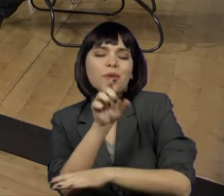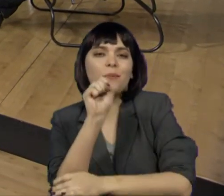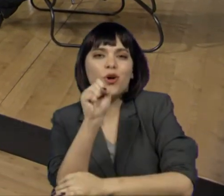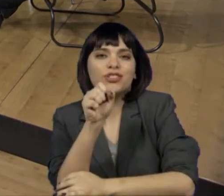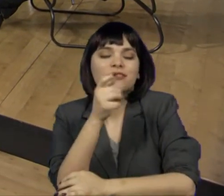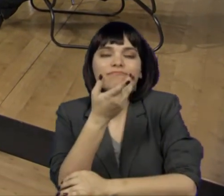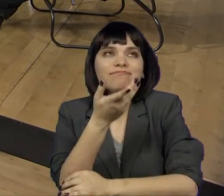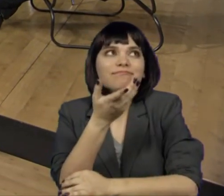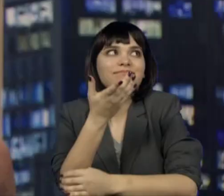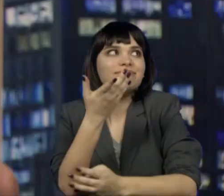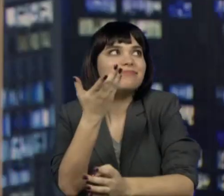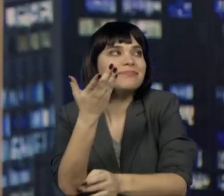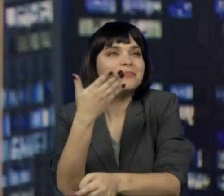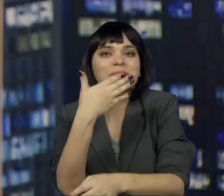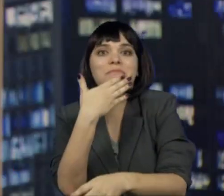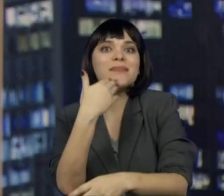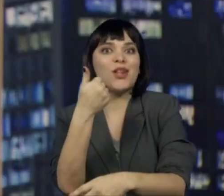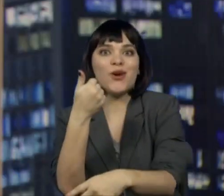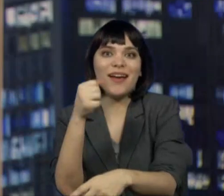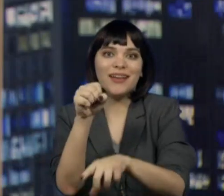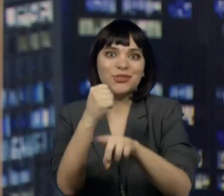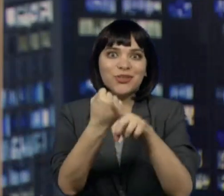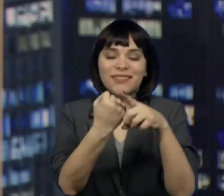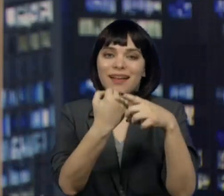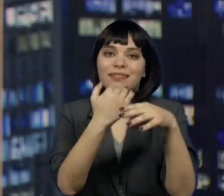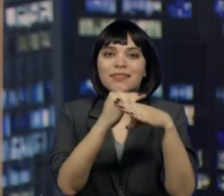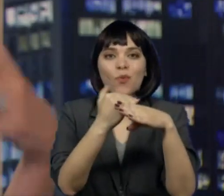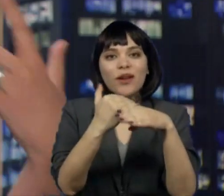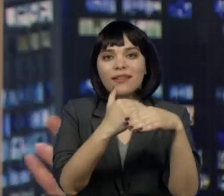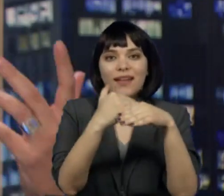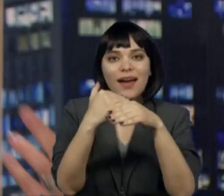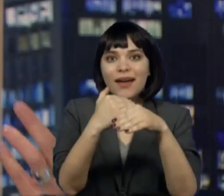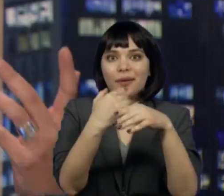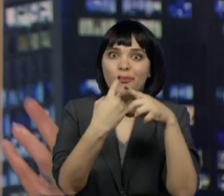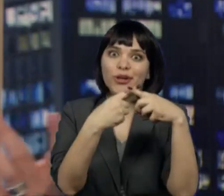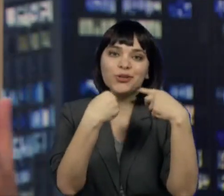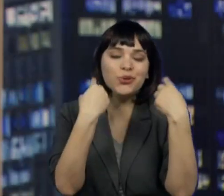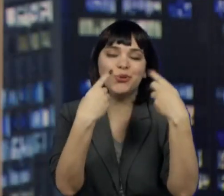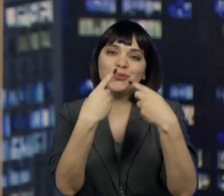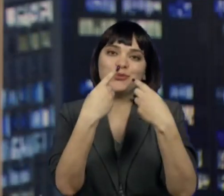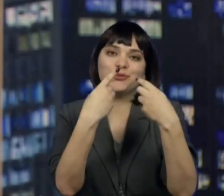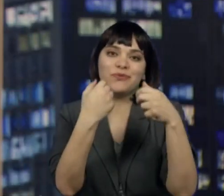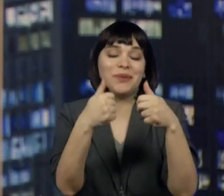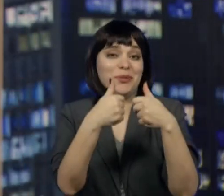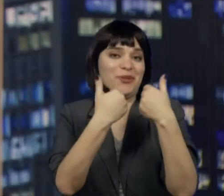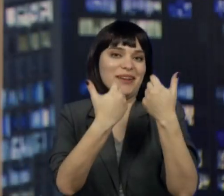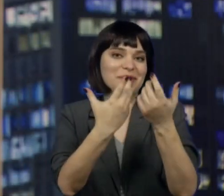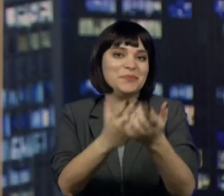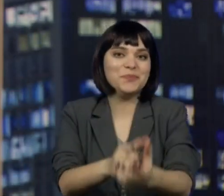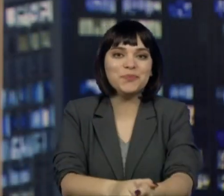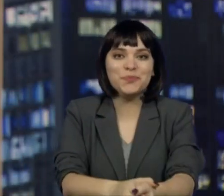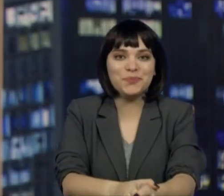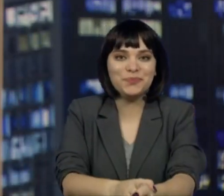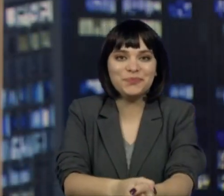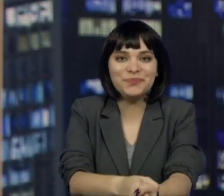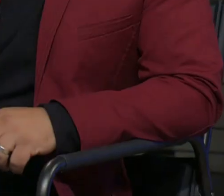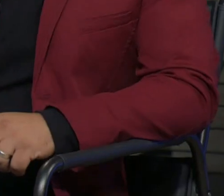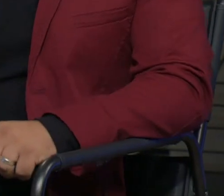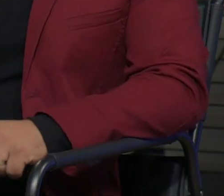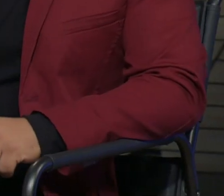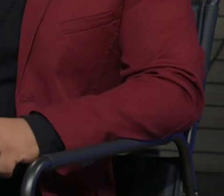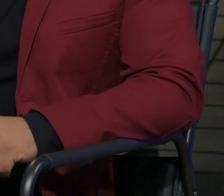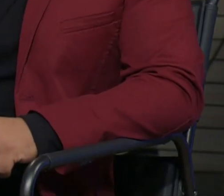pode fazer para garantir uma sociedade mais igualitária, já que todos nós vamos ganhar com isso. Alan.